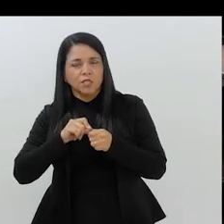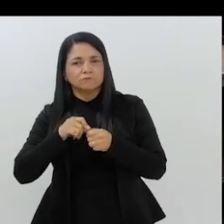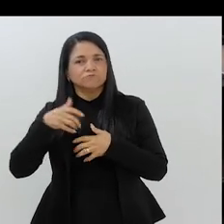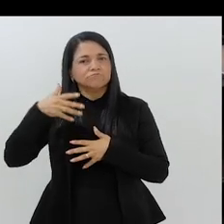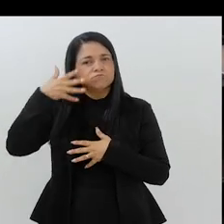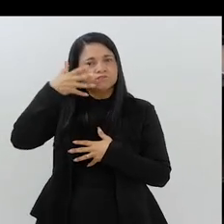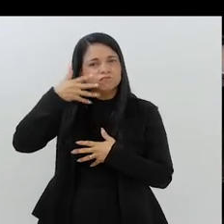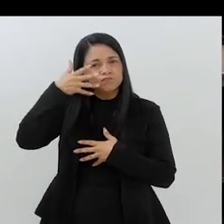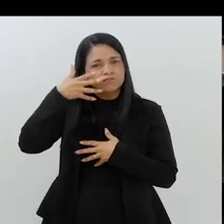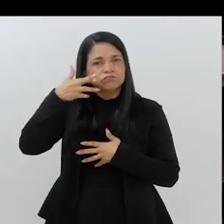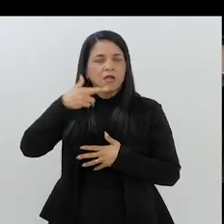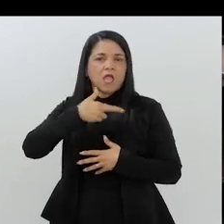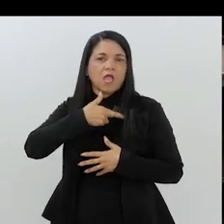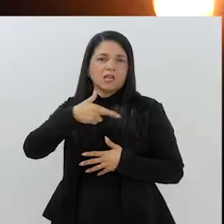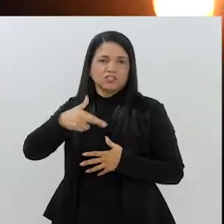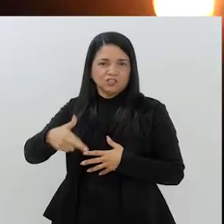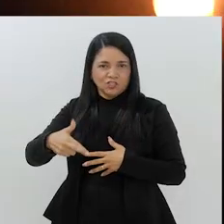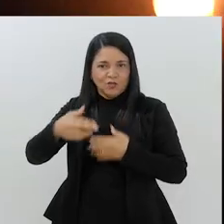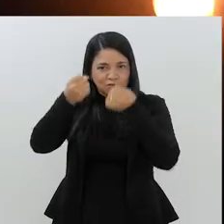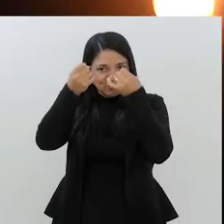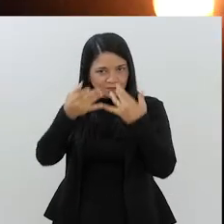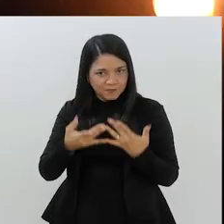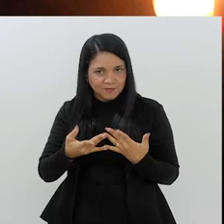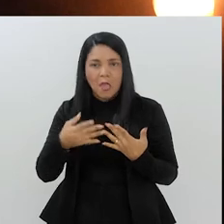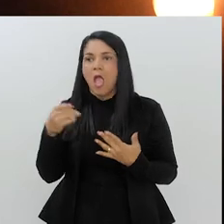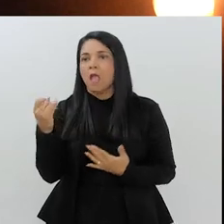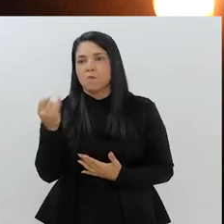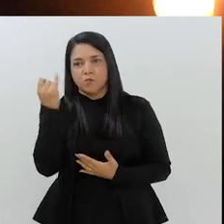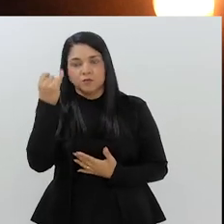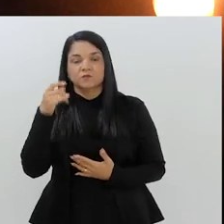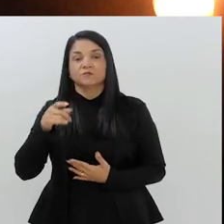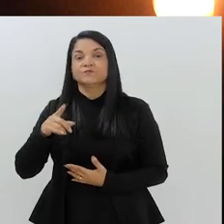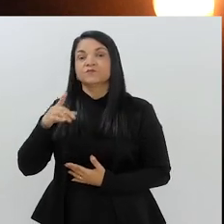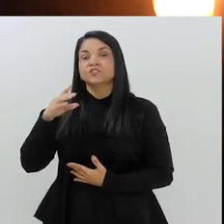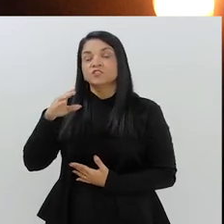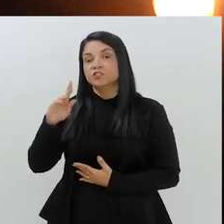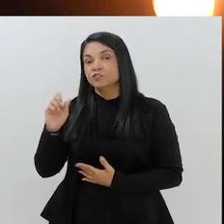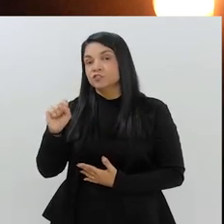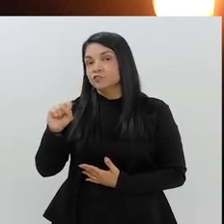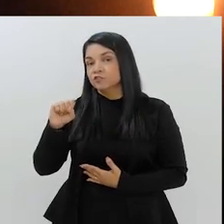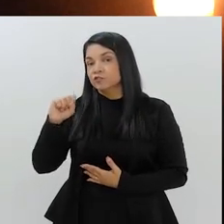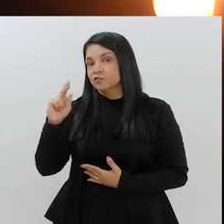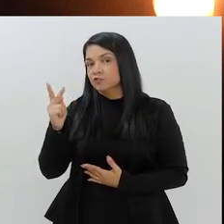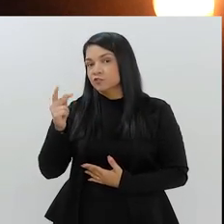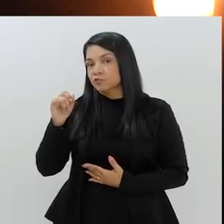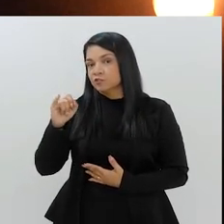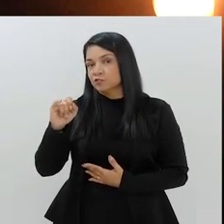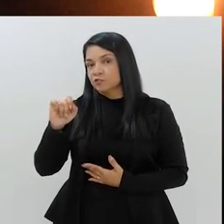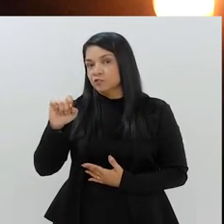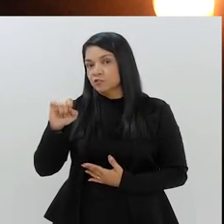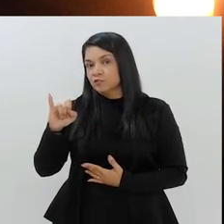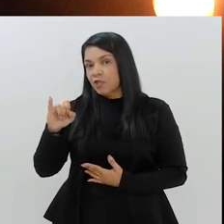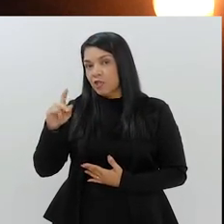algumas inserções falando sobre a religião, que eu acho importantíssimo. O Sheik Jihad,